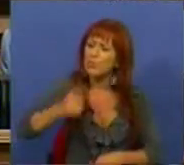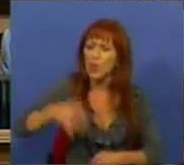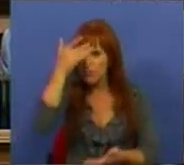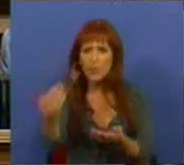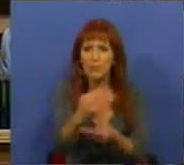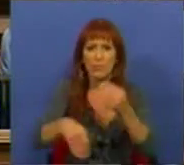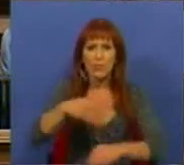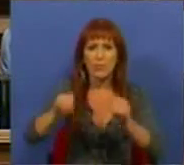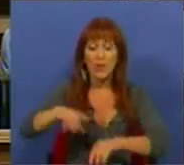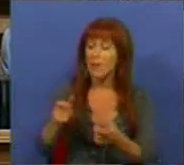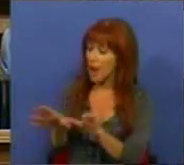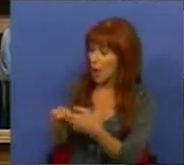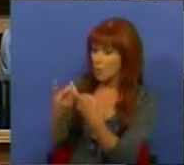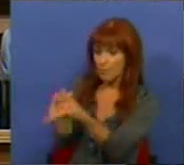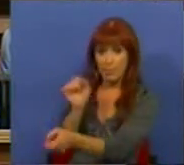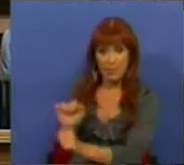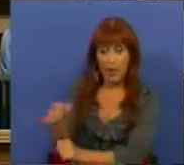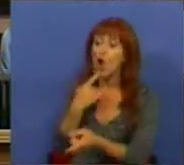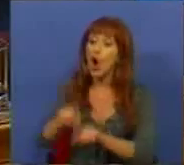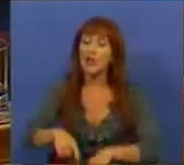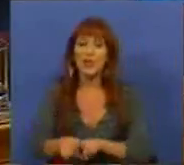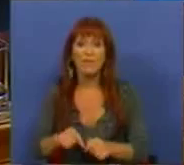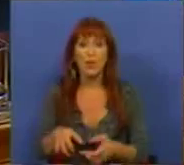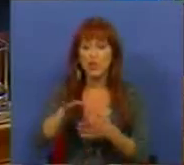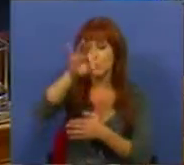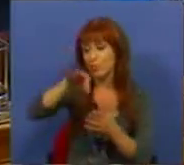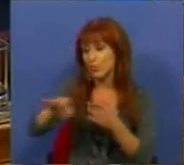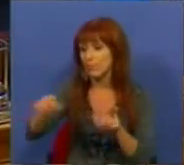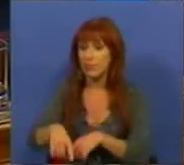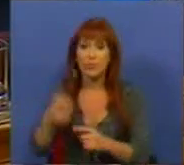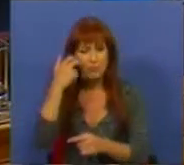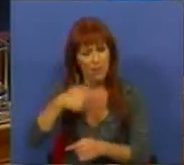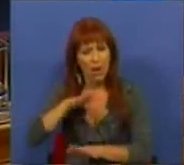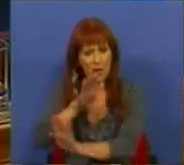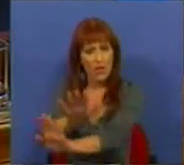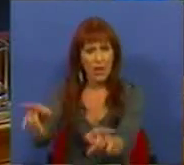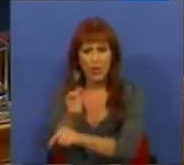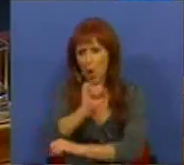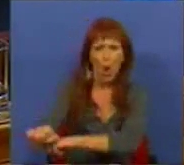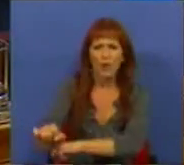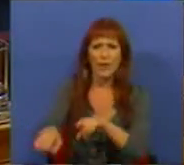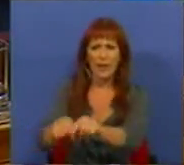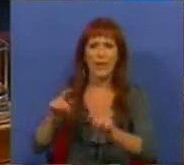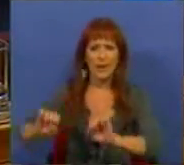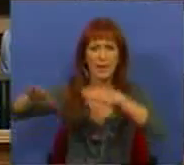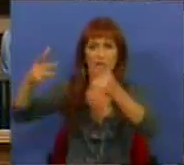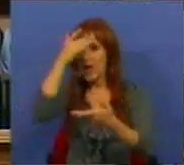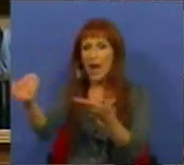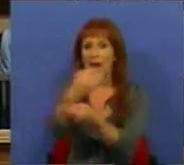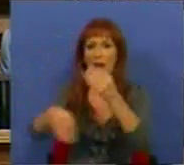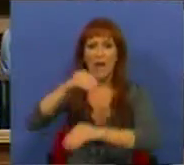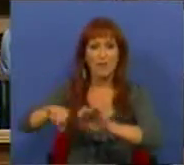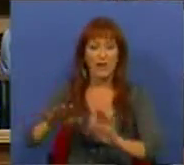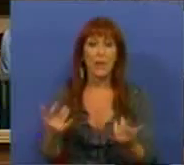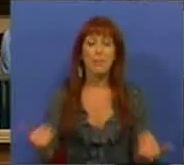referendo. Pois a sua bancada votou, com honrosas exceções, repito, contra essa iniciativa referendária.